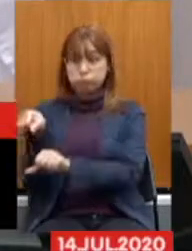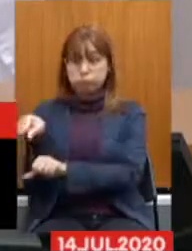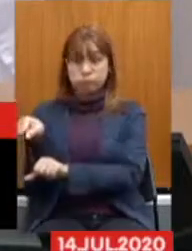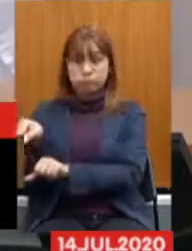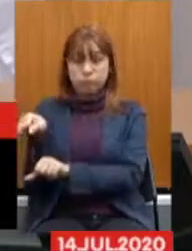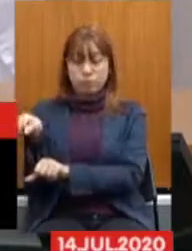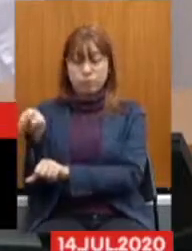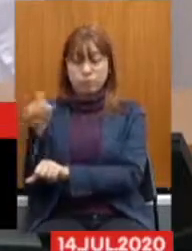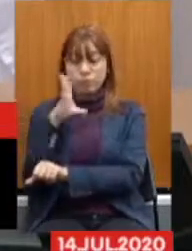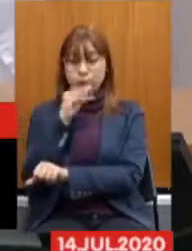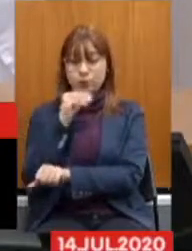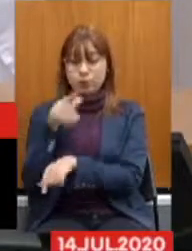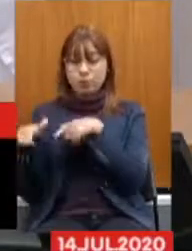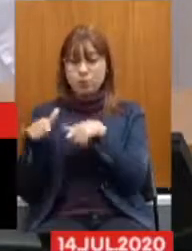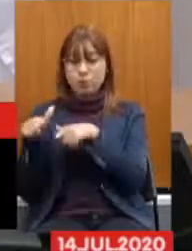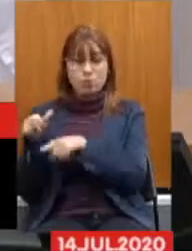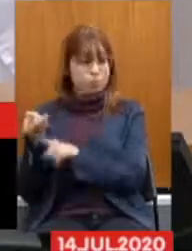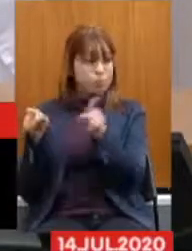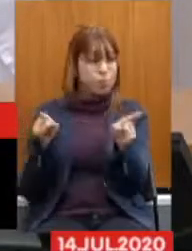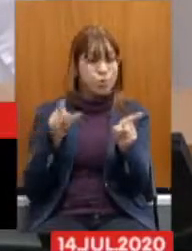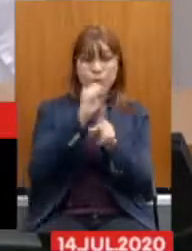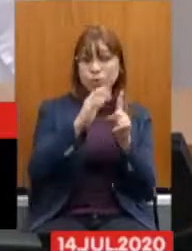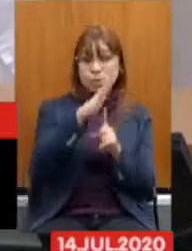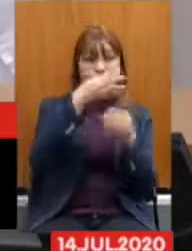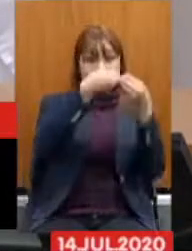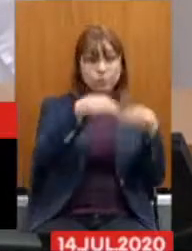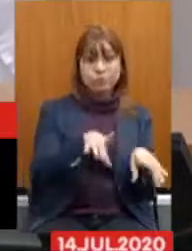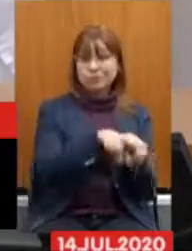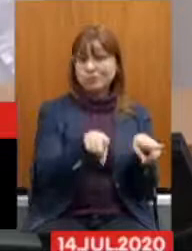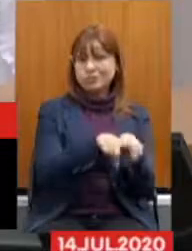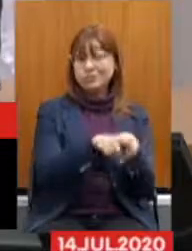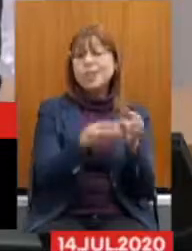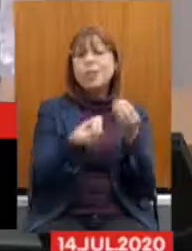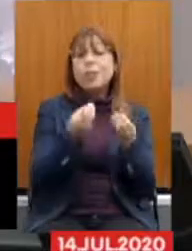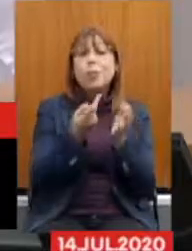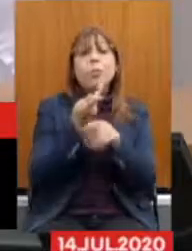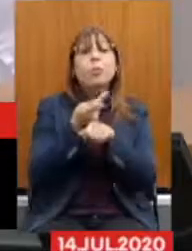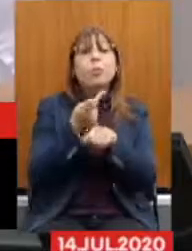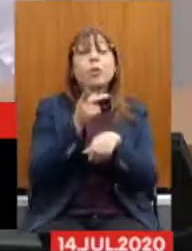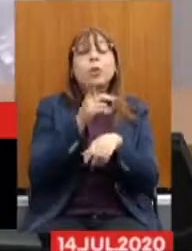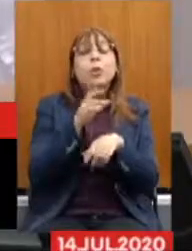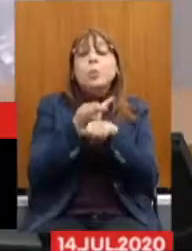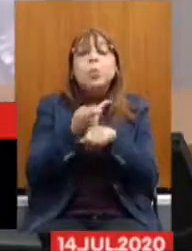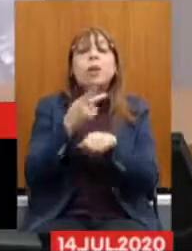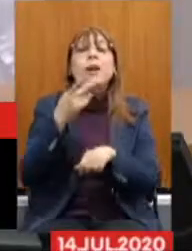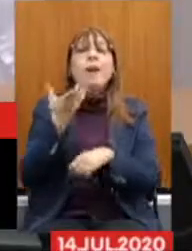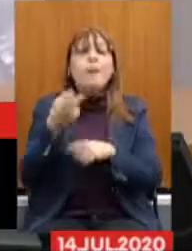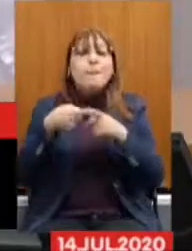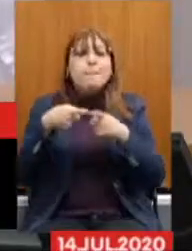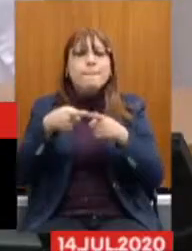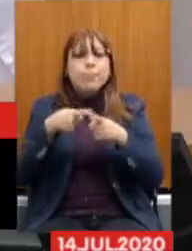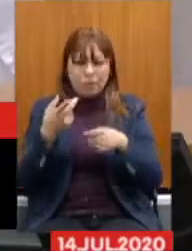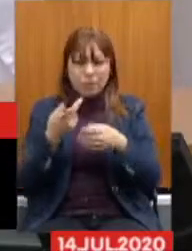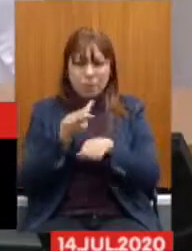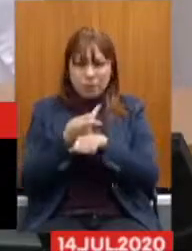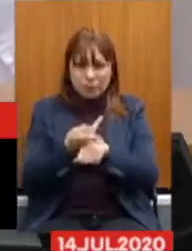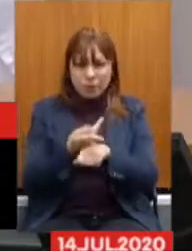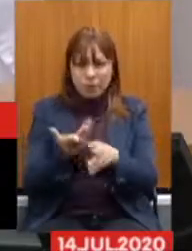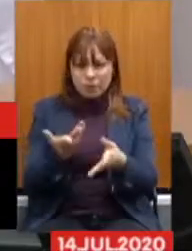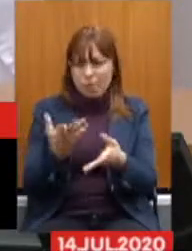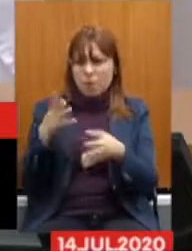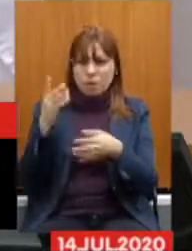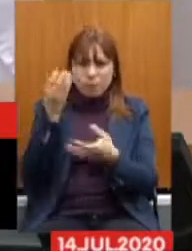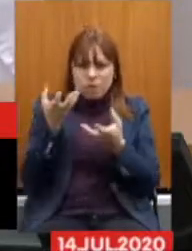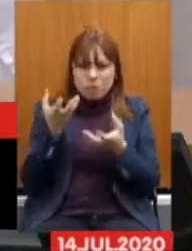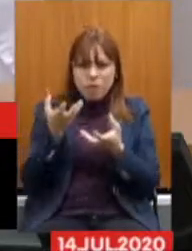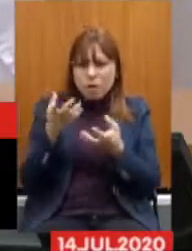precariza O serviço pessoal Da sociedade Quando a sociedade Vai procurar Alguém vai procurar Um médico bom Ele vai procurar Um médico com formação